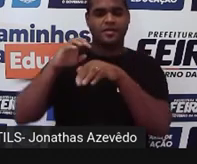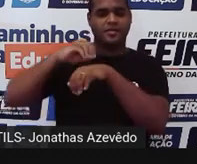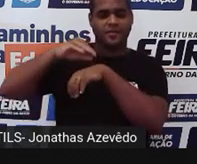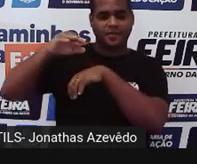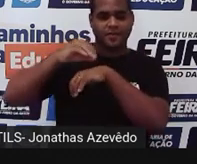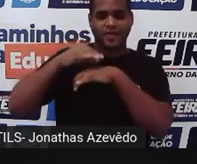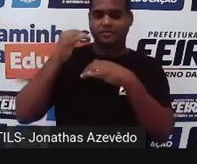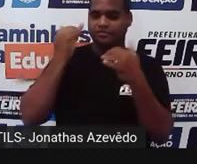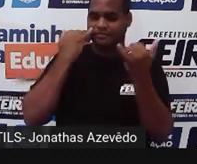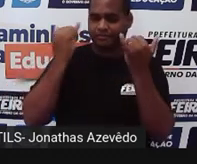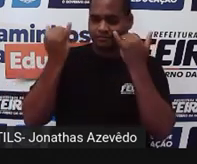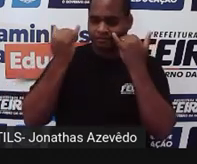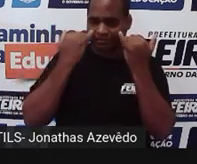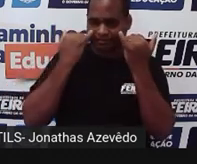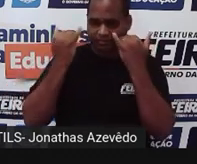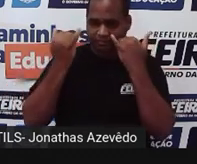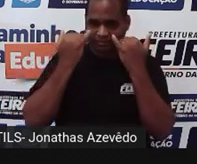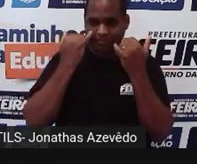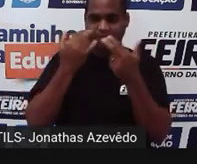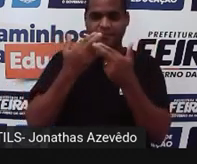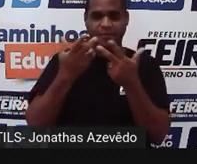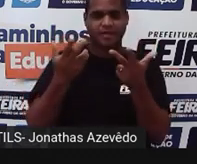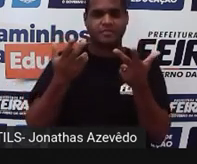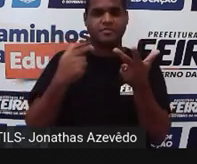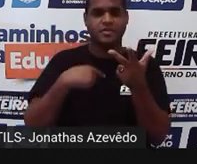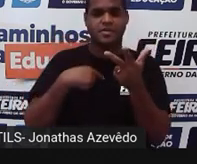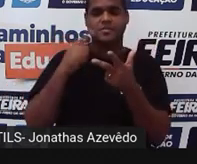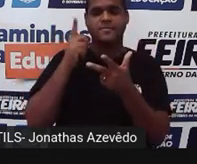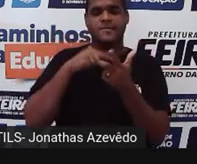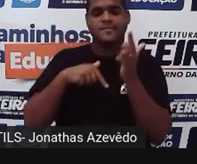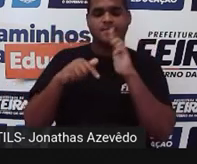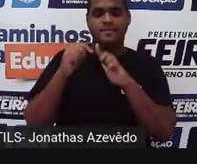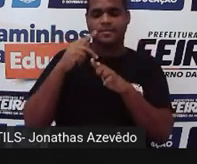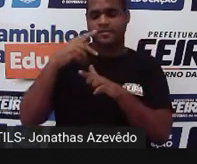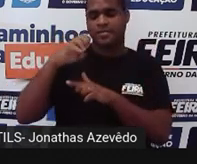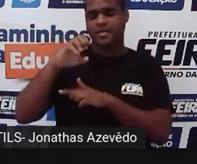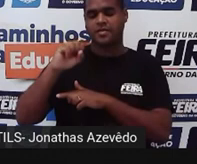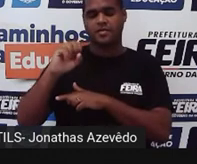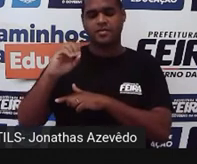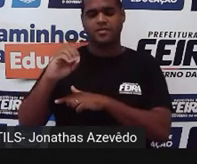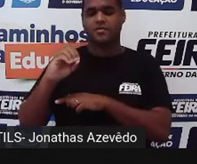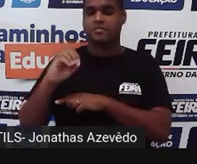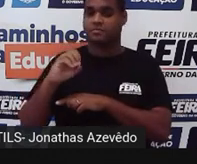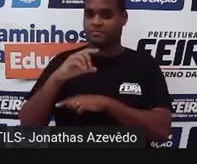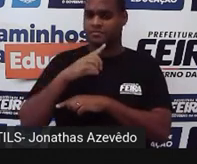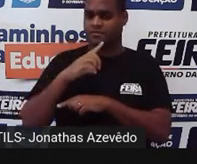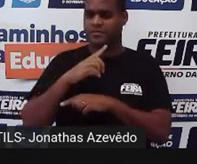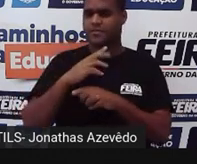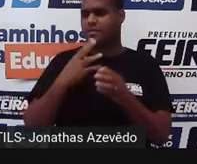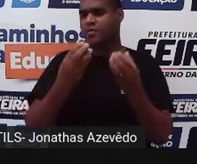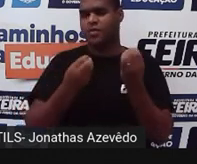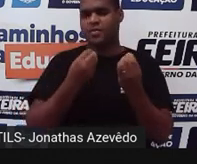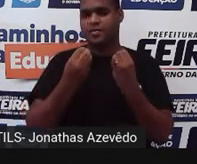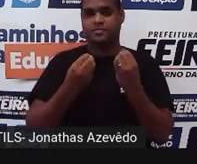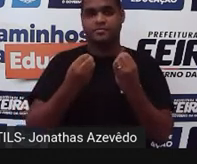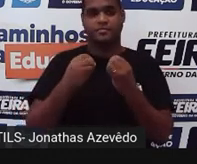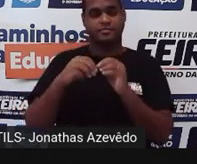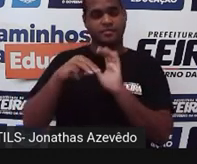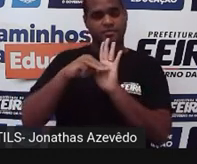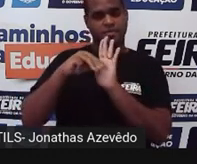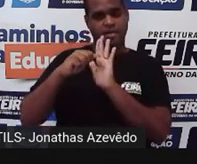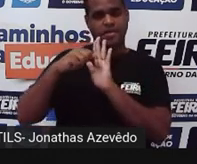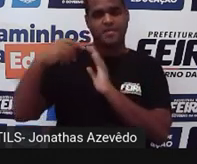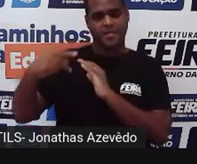igualmente entre a quantidade de informações, considerando os pesos. Como assim, professor? A média